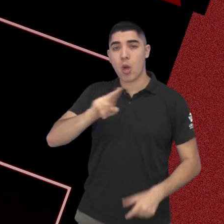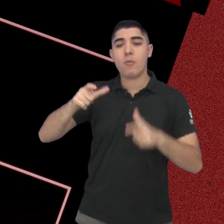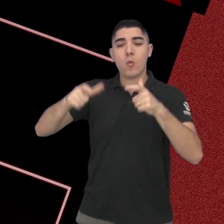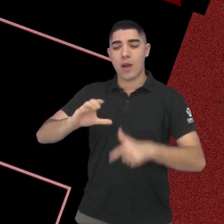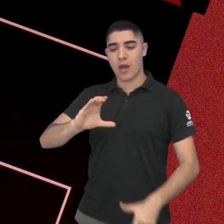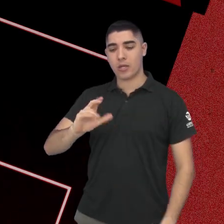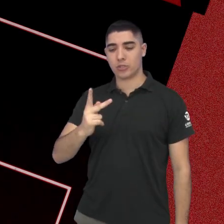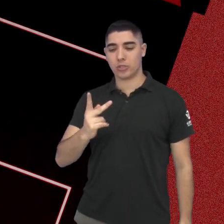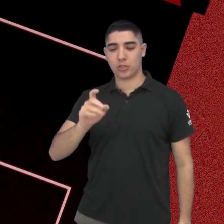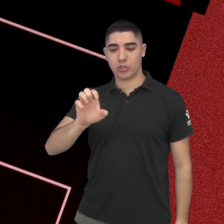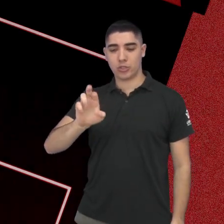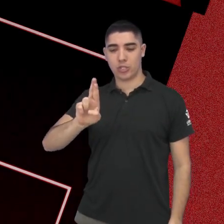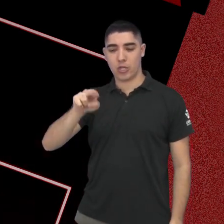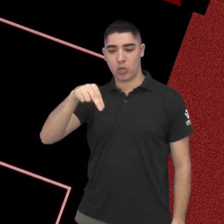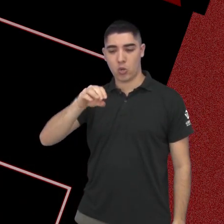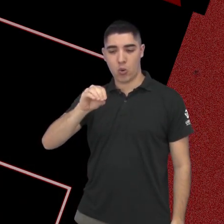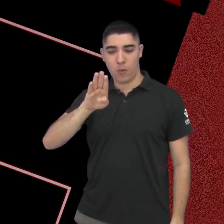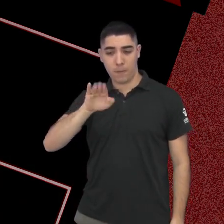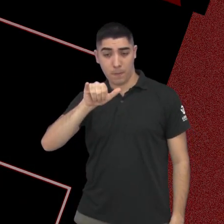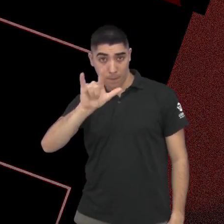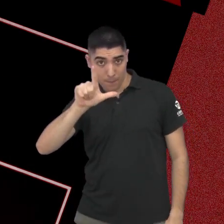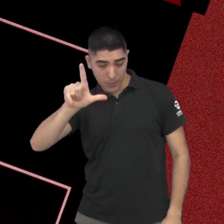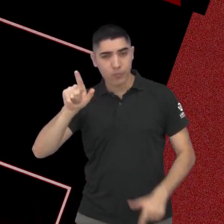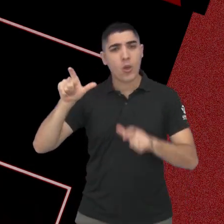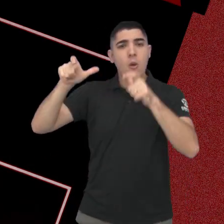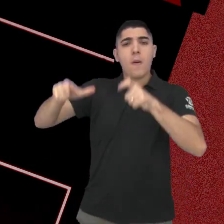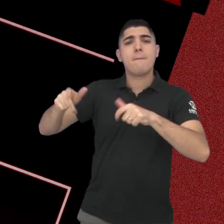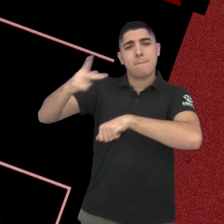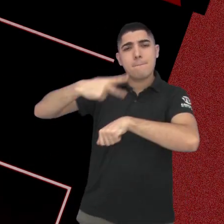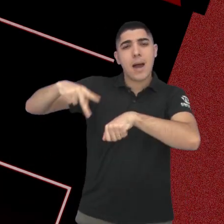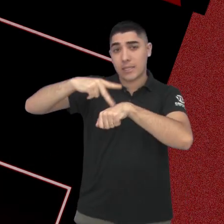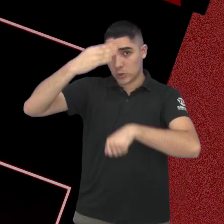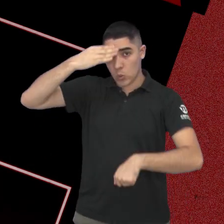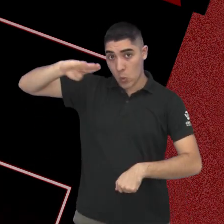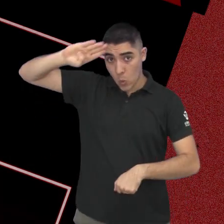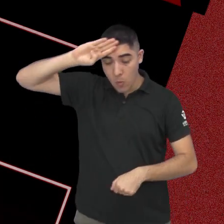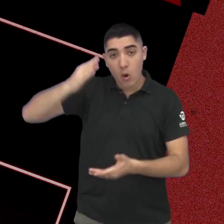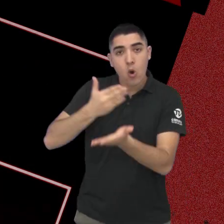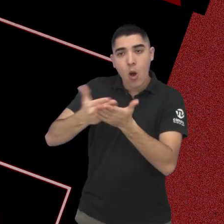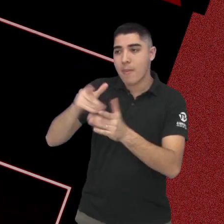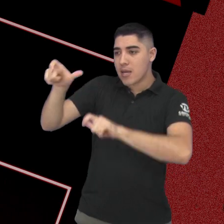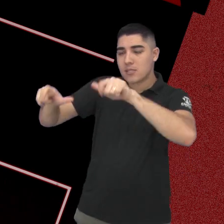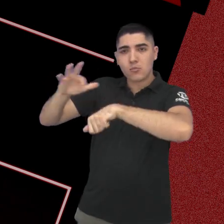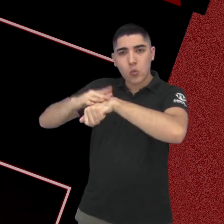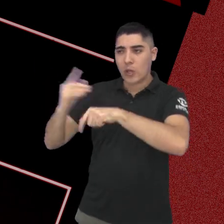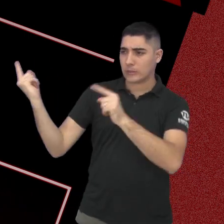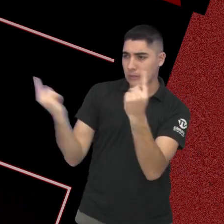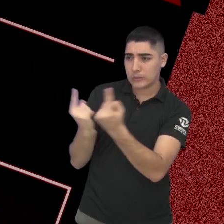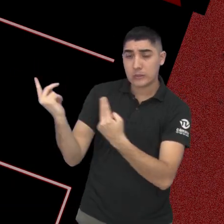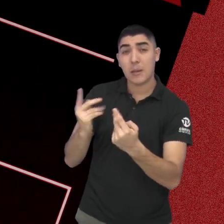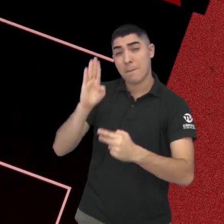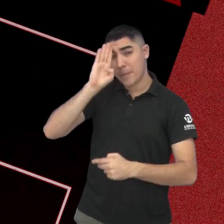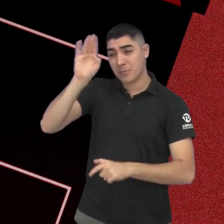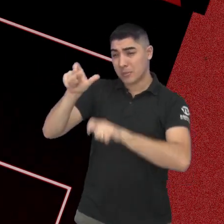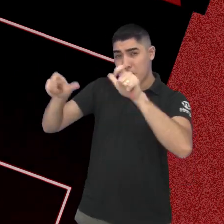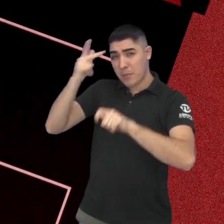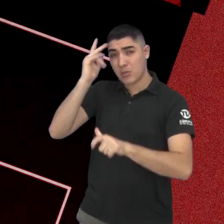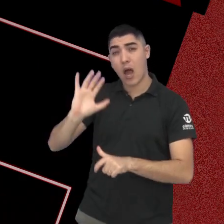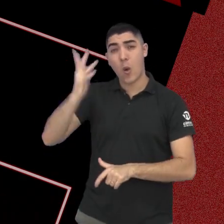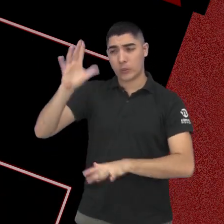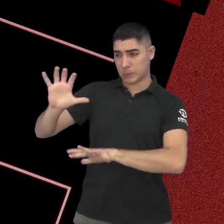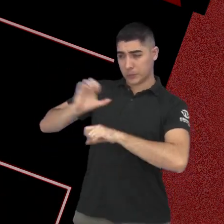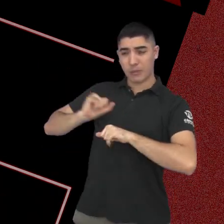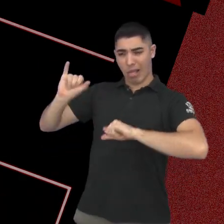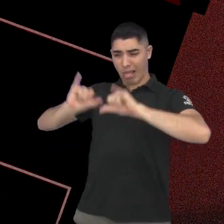pacientes para tratamento, incluindo crianças afetadas de uma forma irreversível pela radiação. Mas tem um